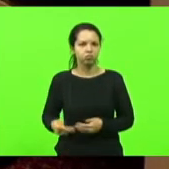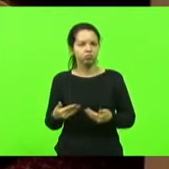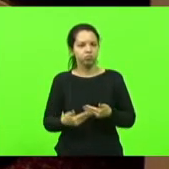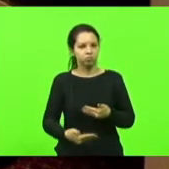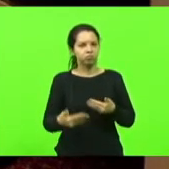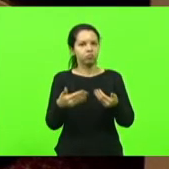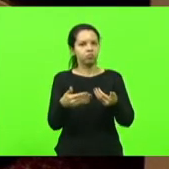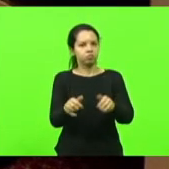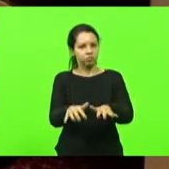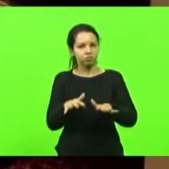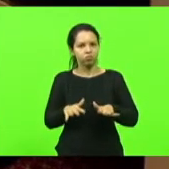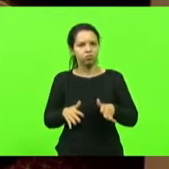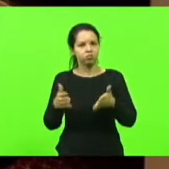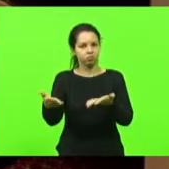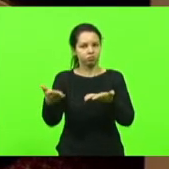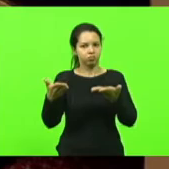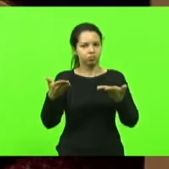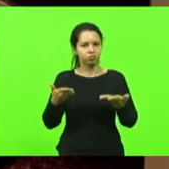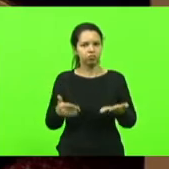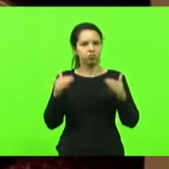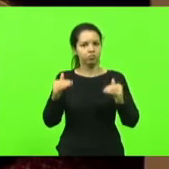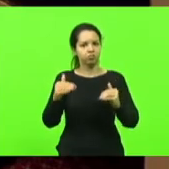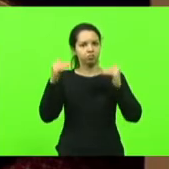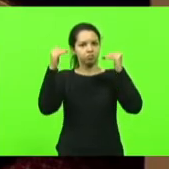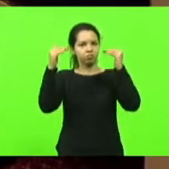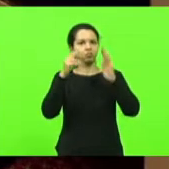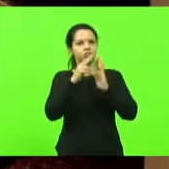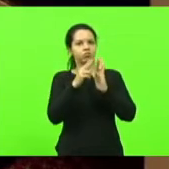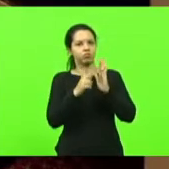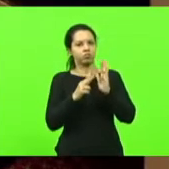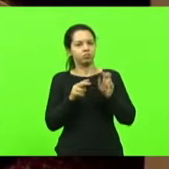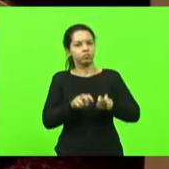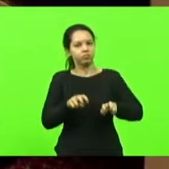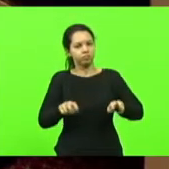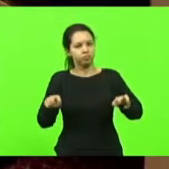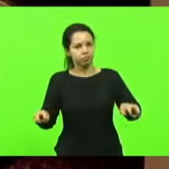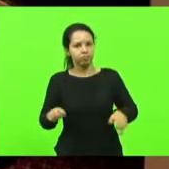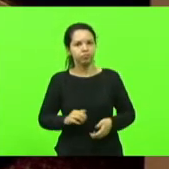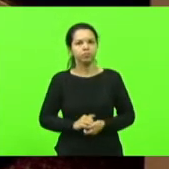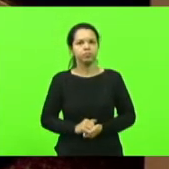convidou as excelentíssimas autoridades nominadas para tomarem assento à mesa.